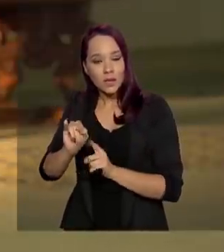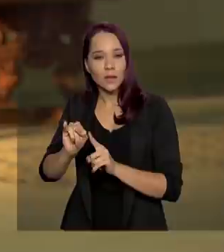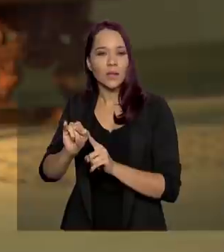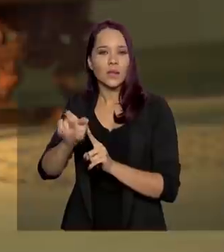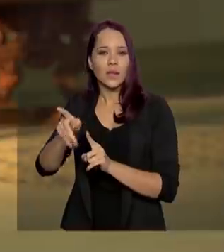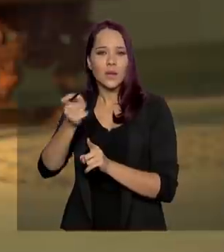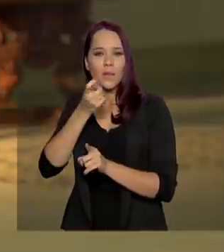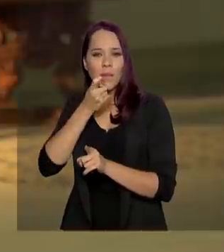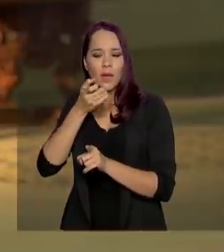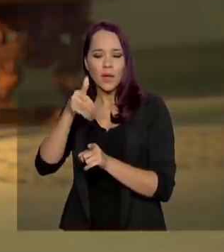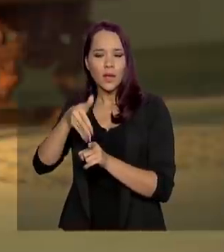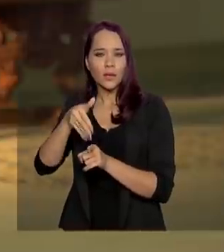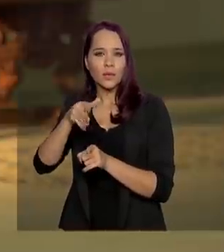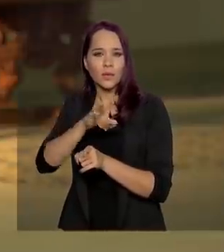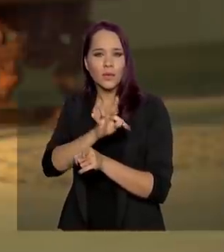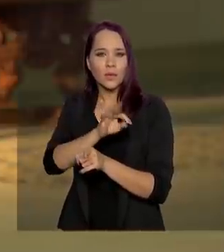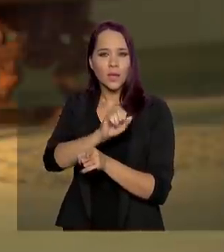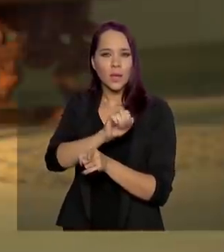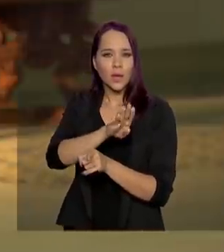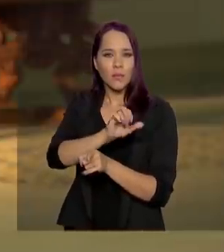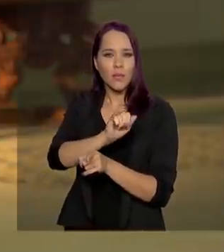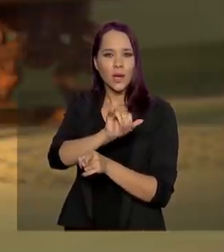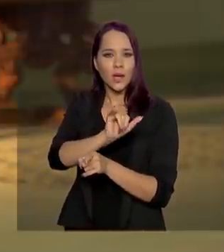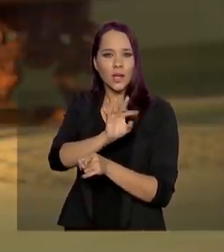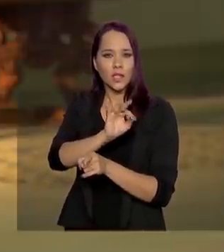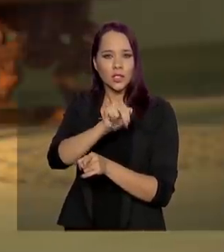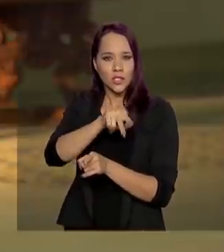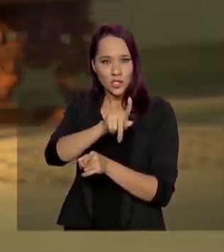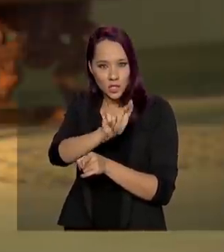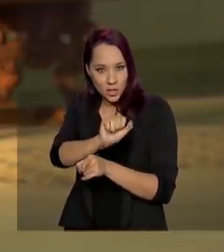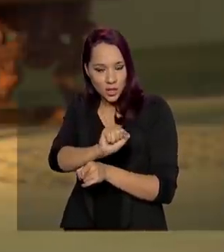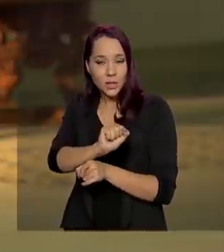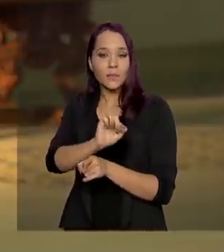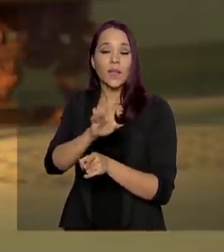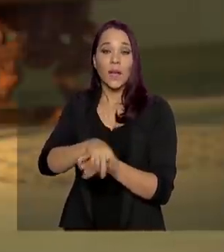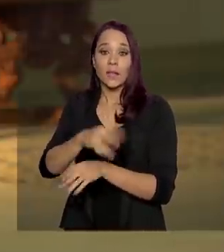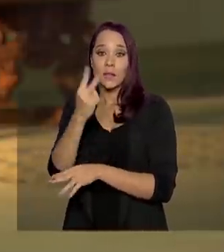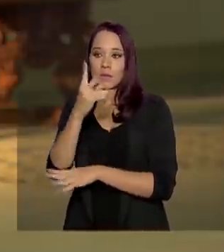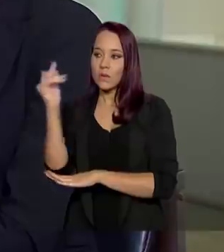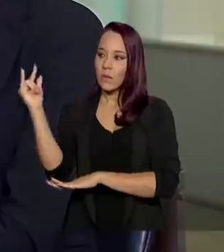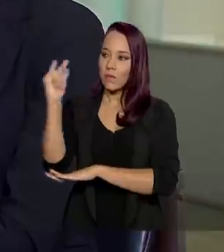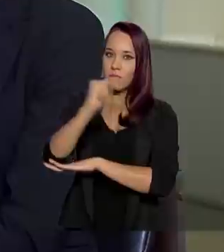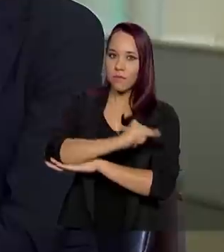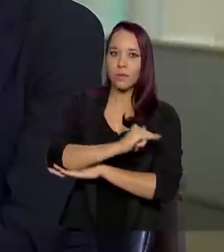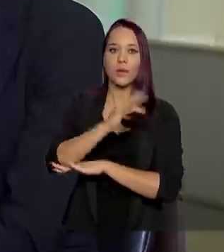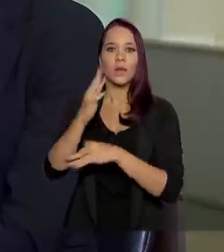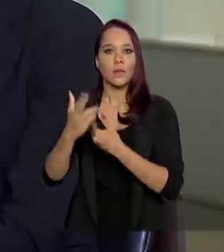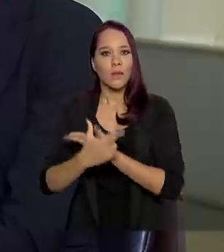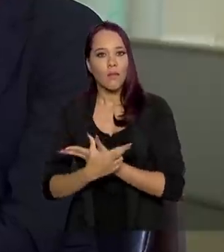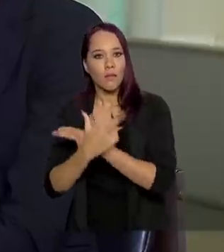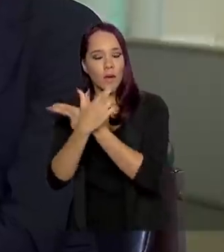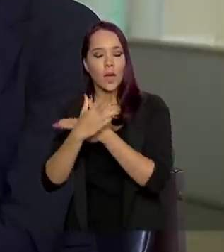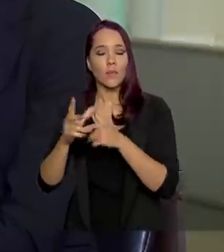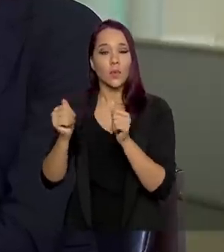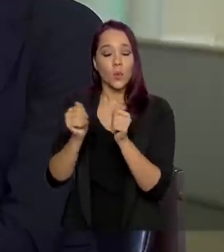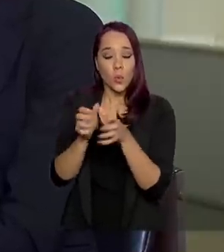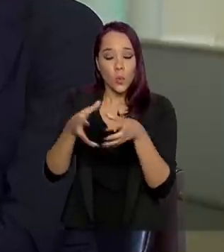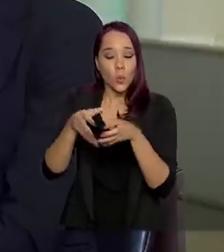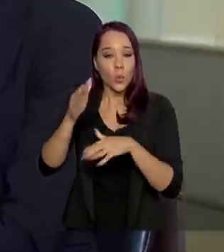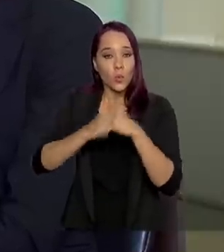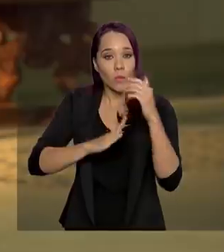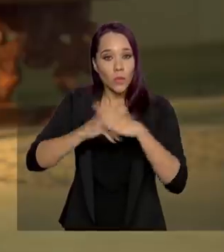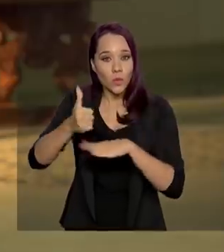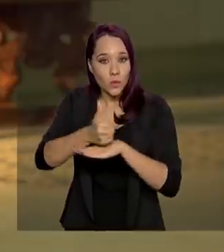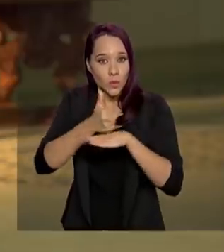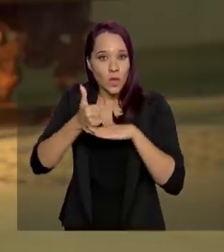divisa com Tabatinga. E o que nós vamos fazer lá? Estão indo dois aviões da FAB, dois helicópteros, com equipes de profissionais,